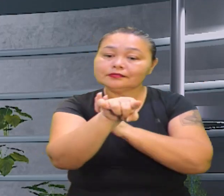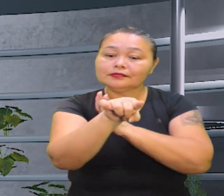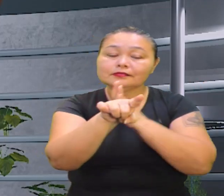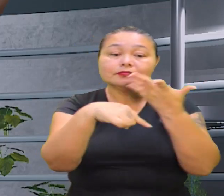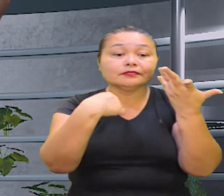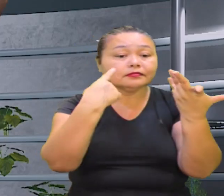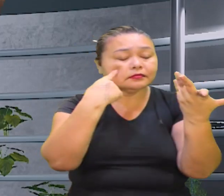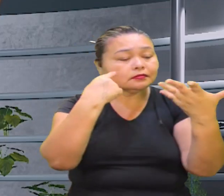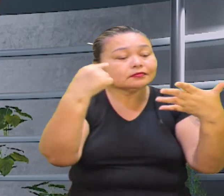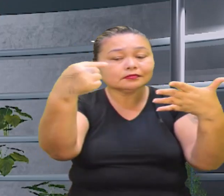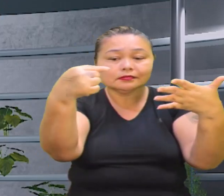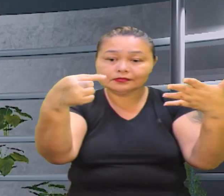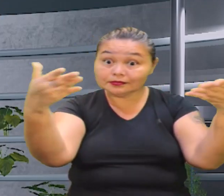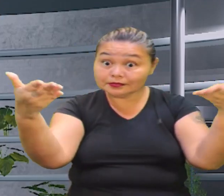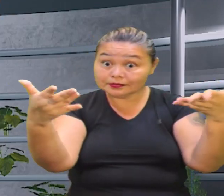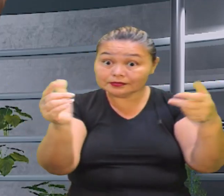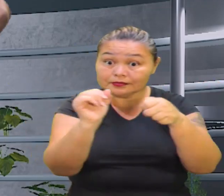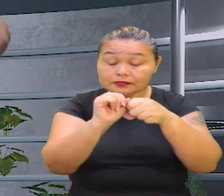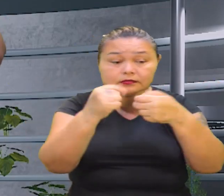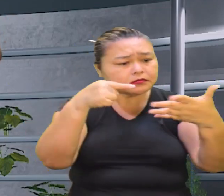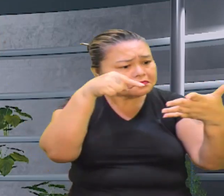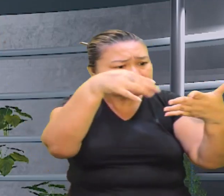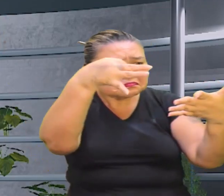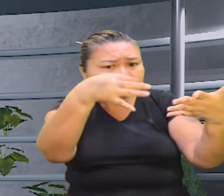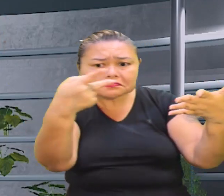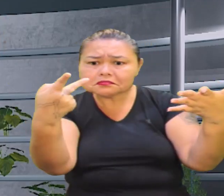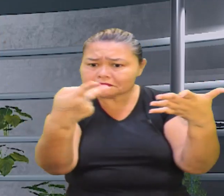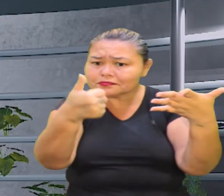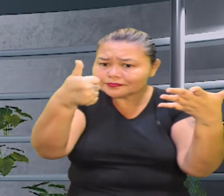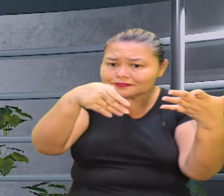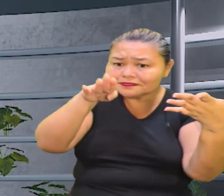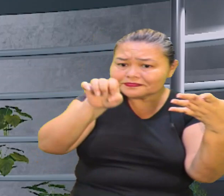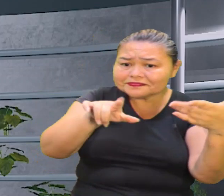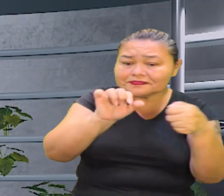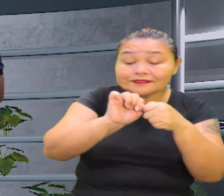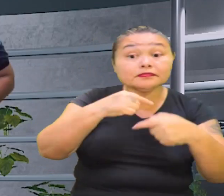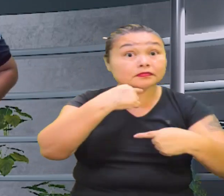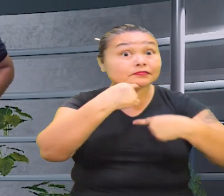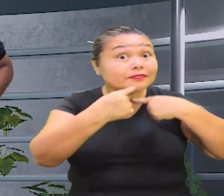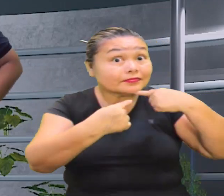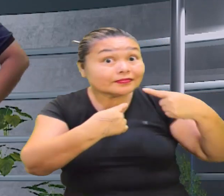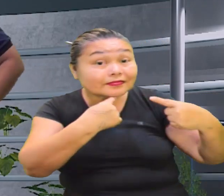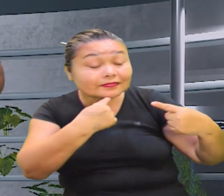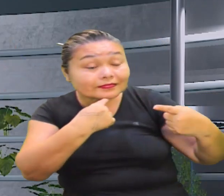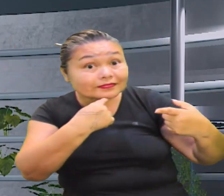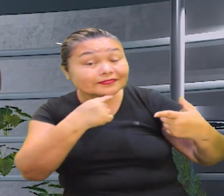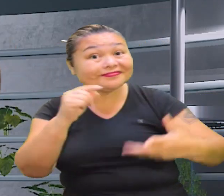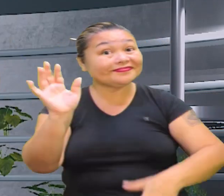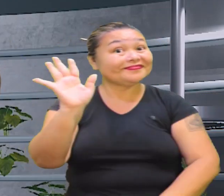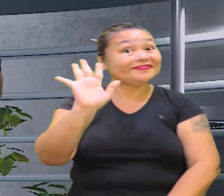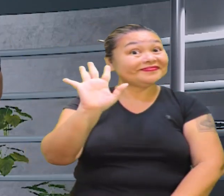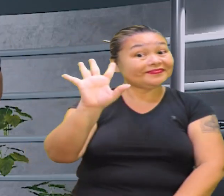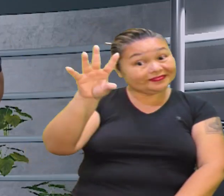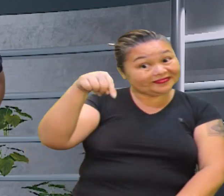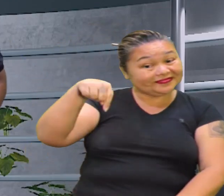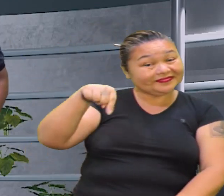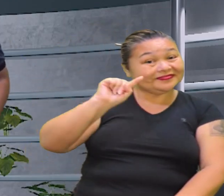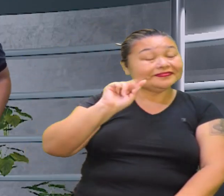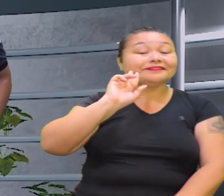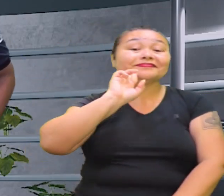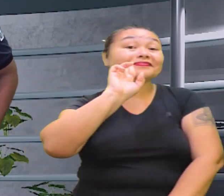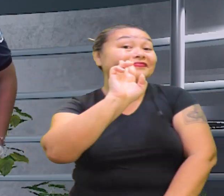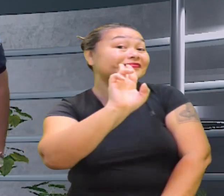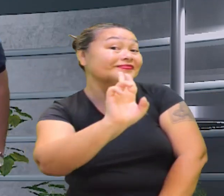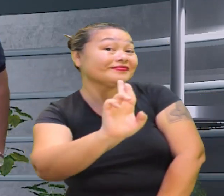Que foram abordadas Nesse momento Então será que você acertou? Será que você foi bem? Qualquer dúvida Manda um alô aqui Pra gente Que a gente